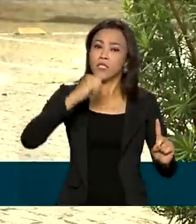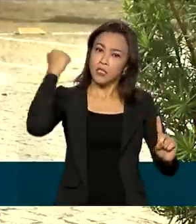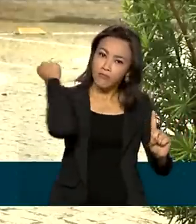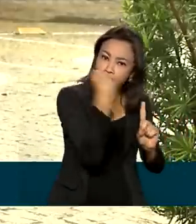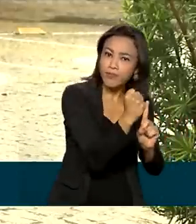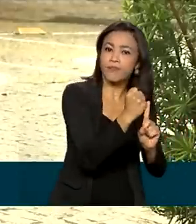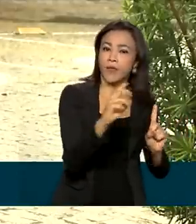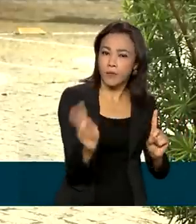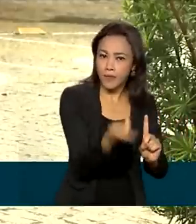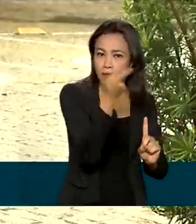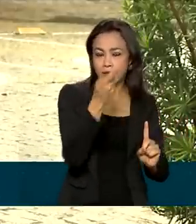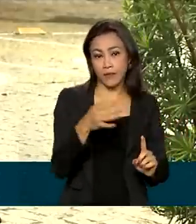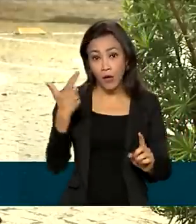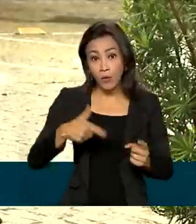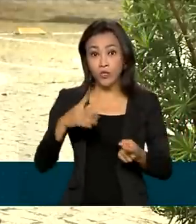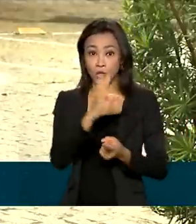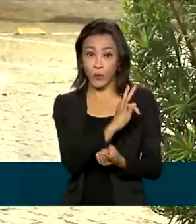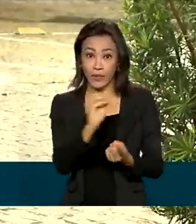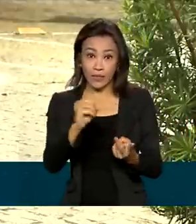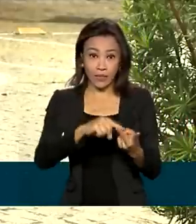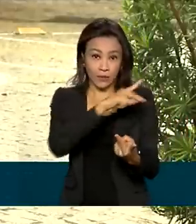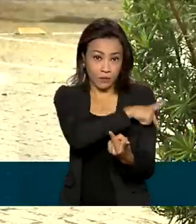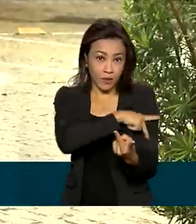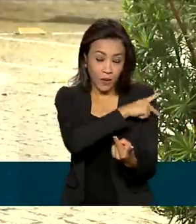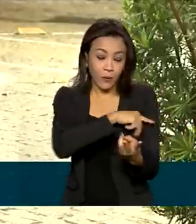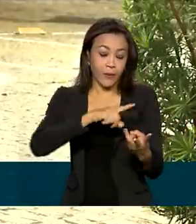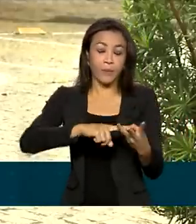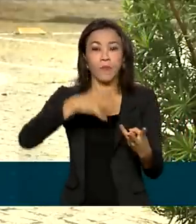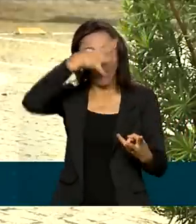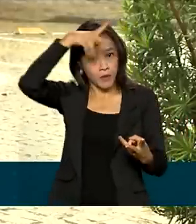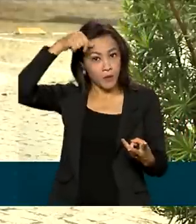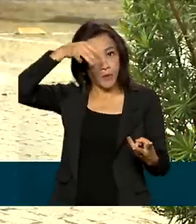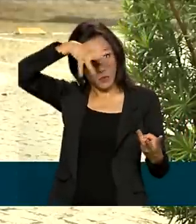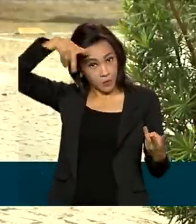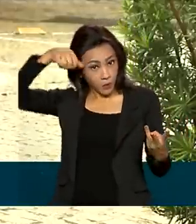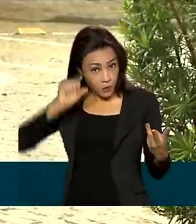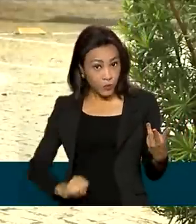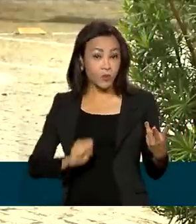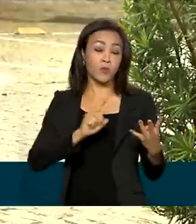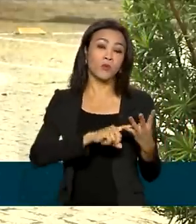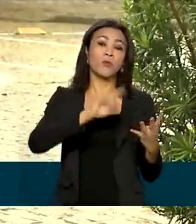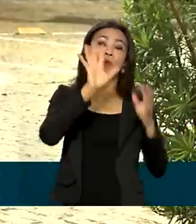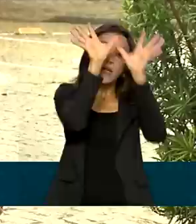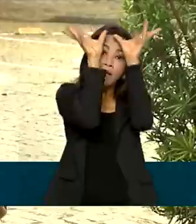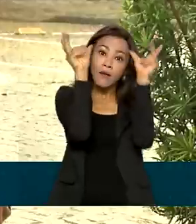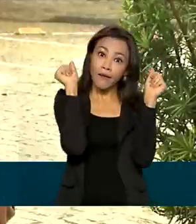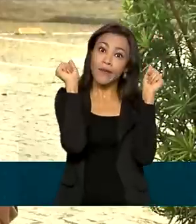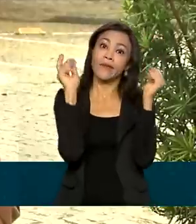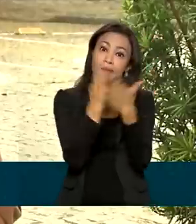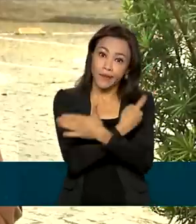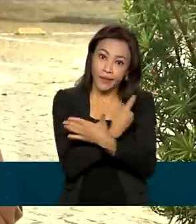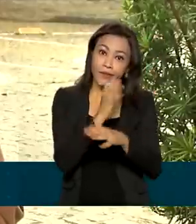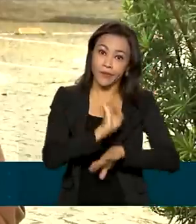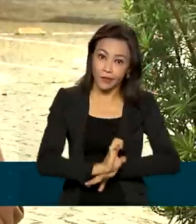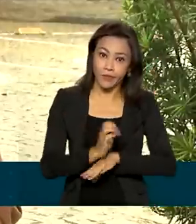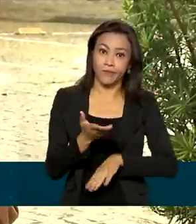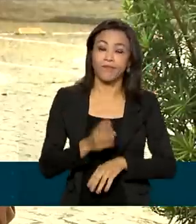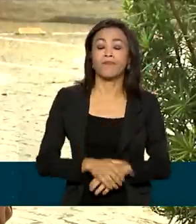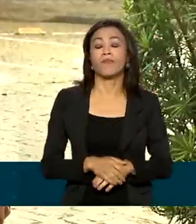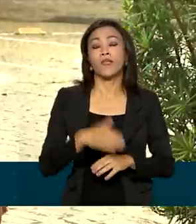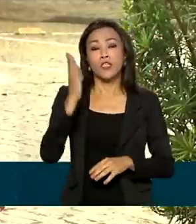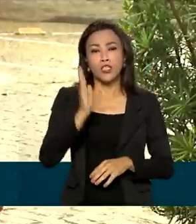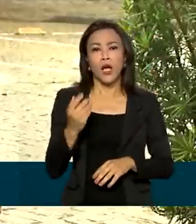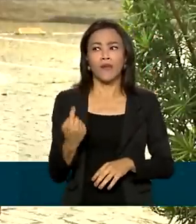de Violência Pública. São eles Tocantins, Piauí, Mato Grosso, Mato Grosso do Sul e Acre. Lembrando, Renata, que a Lei Maria da Penha